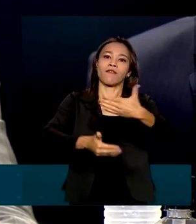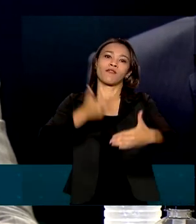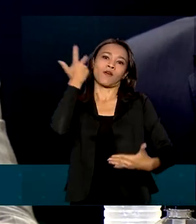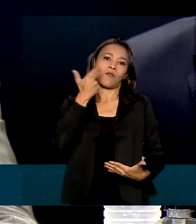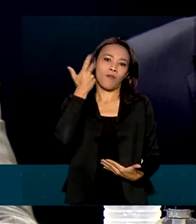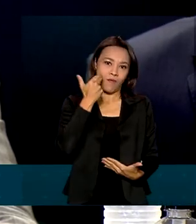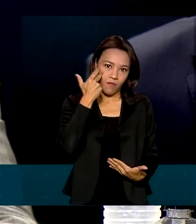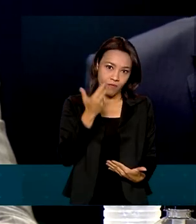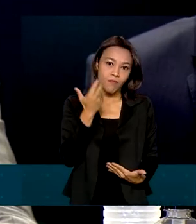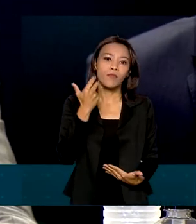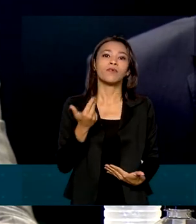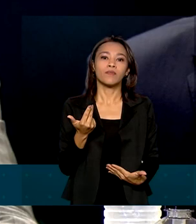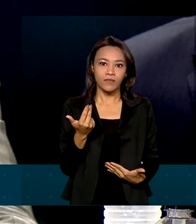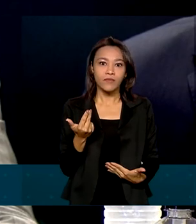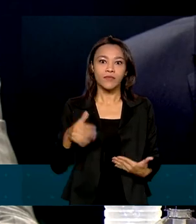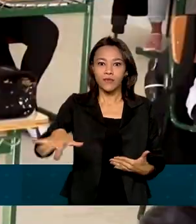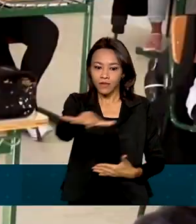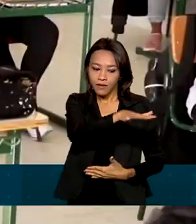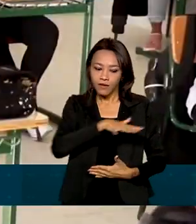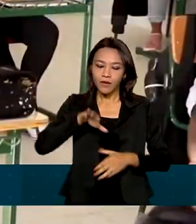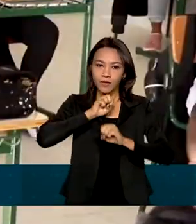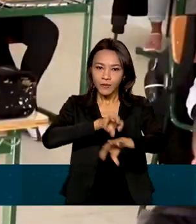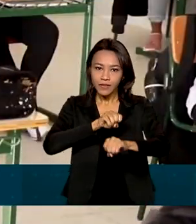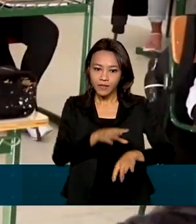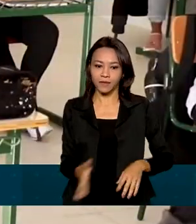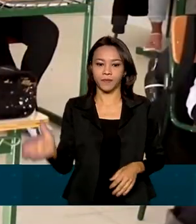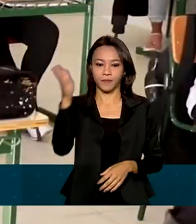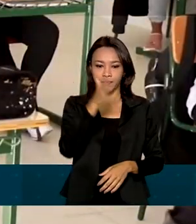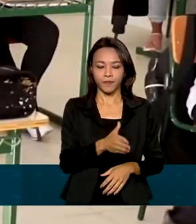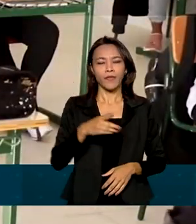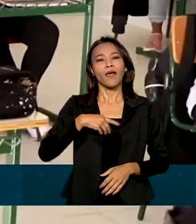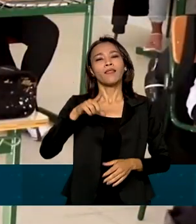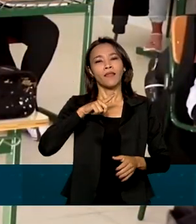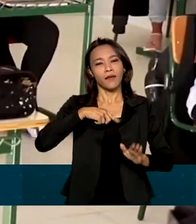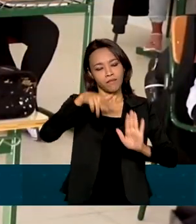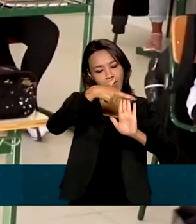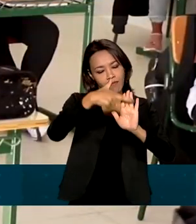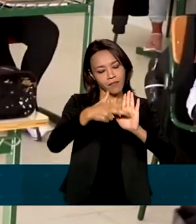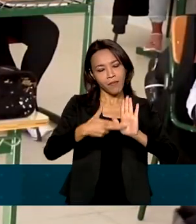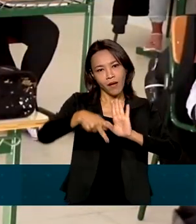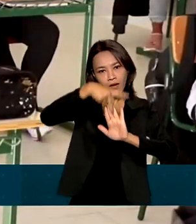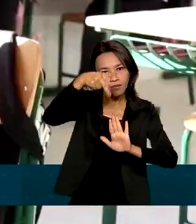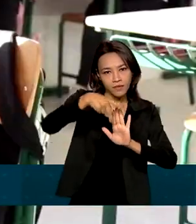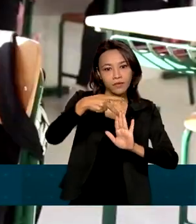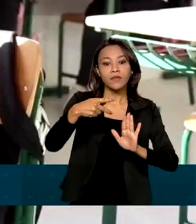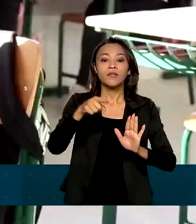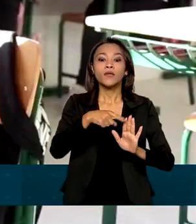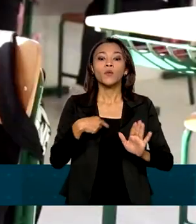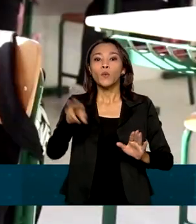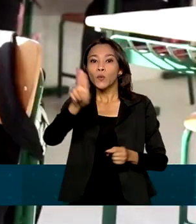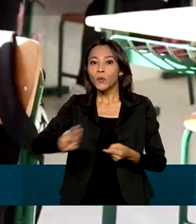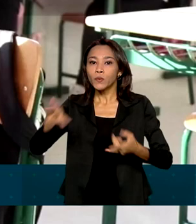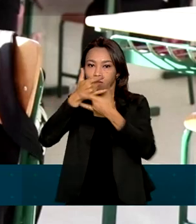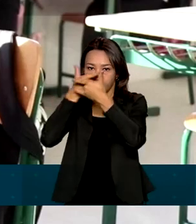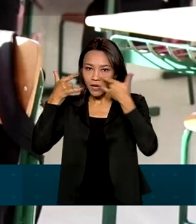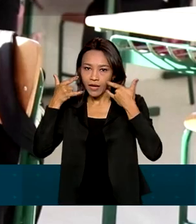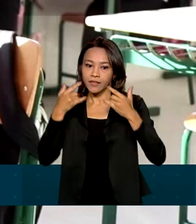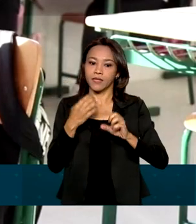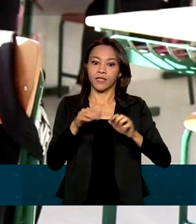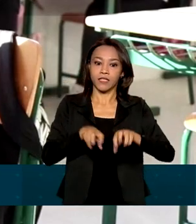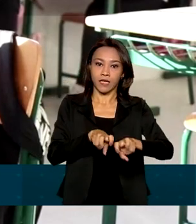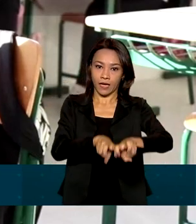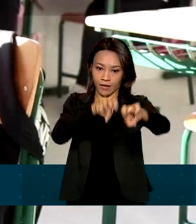âmbito da educação. Entre as diretrizes estão o uso de máscaras, o distanciamento de